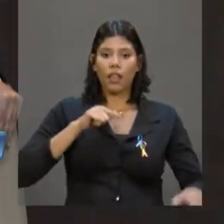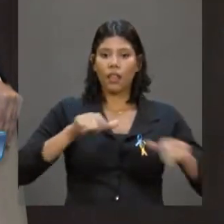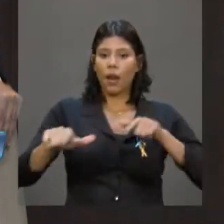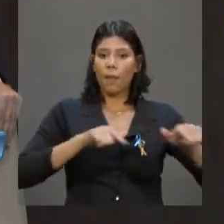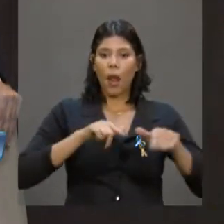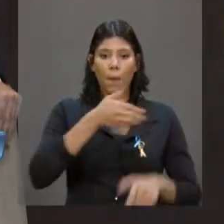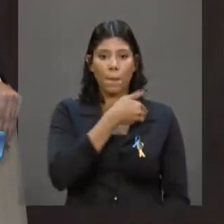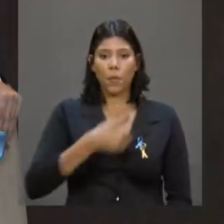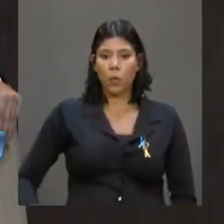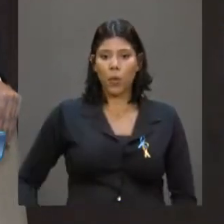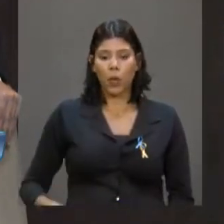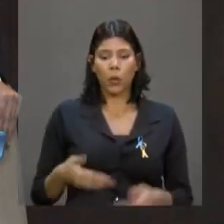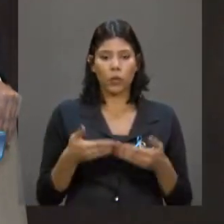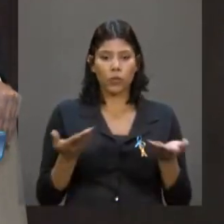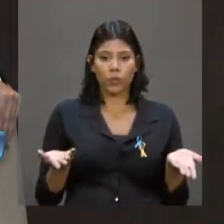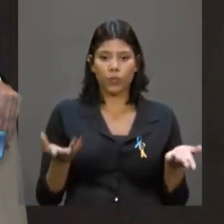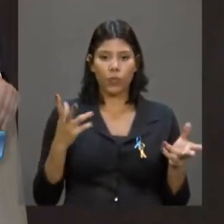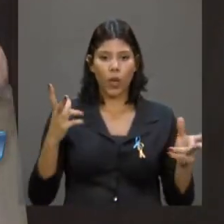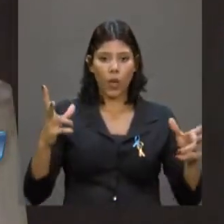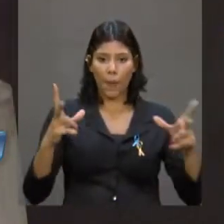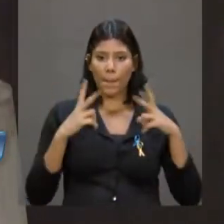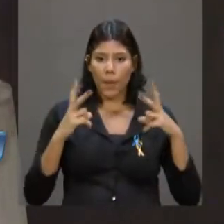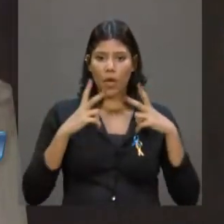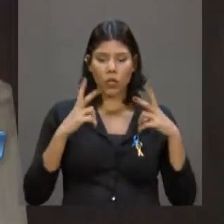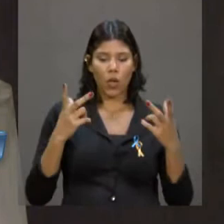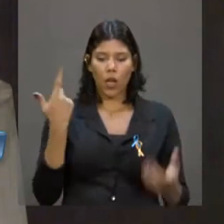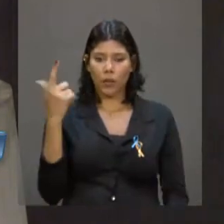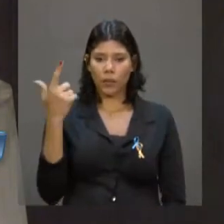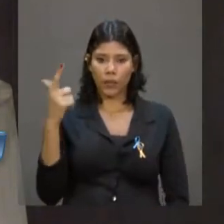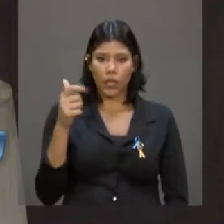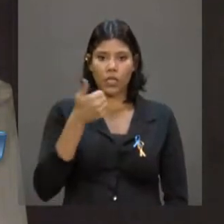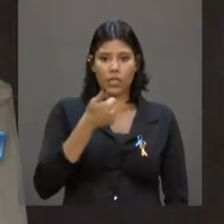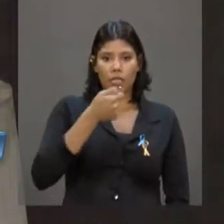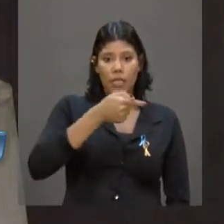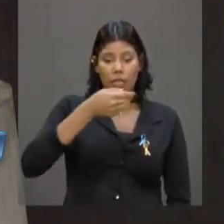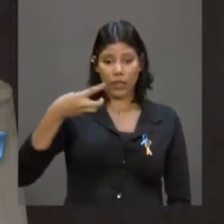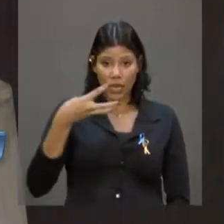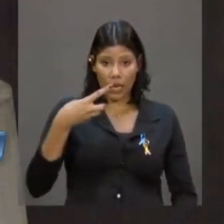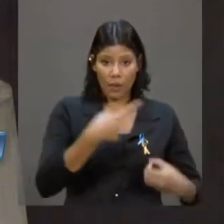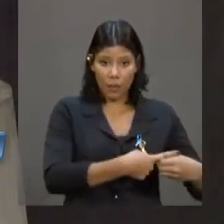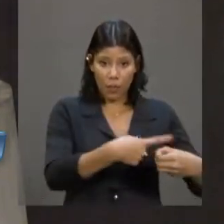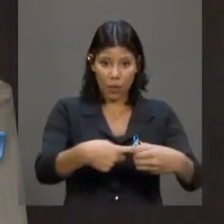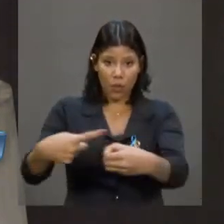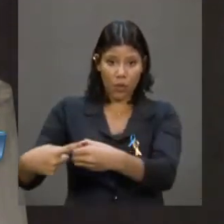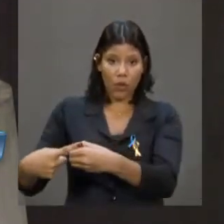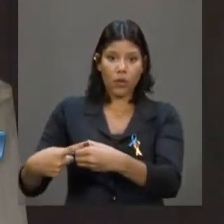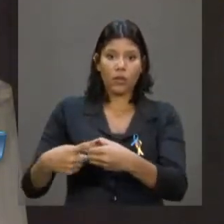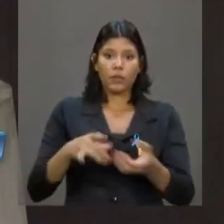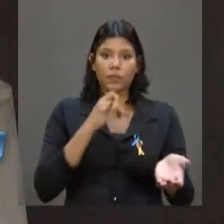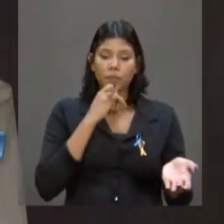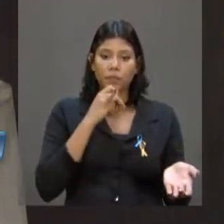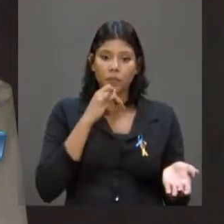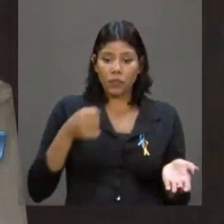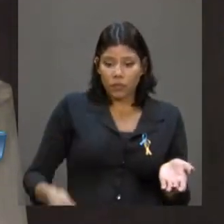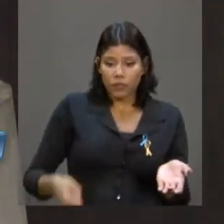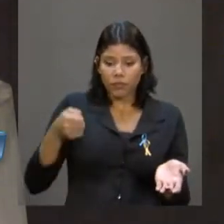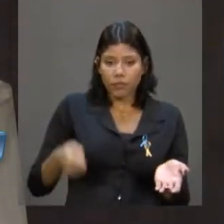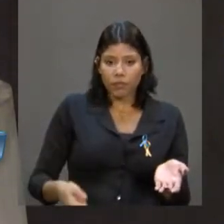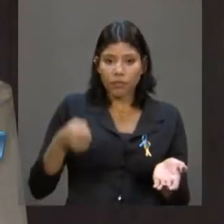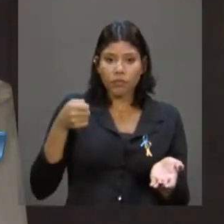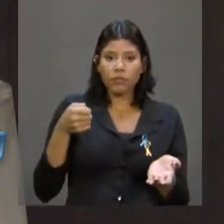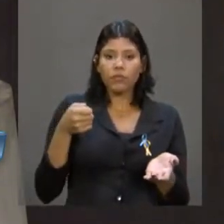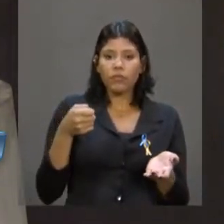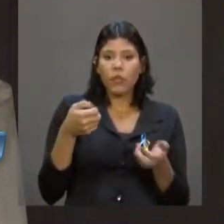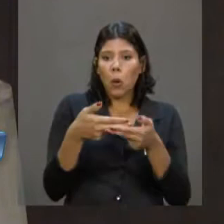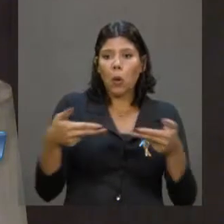renda privada. 173 municípios, o ingresso de benefícios sociais e previdenciários é três vezes